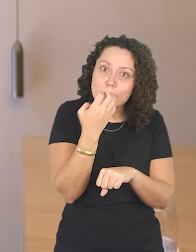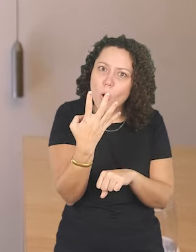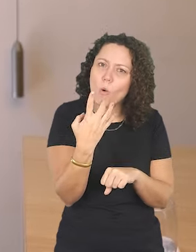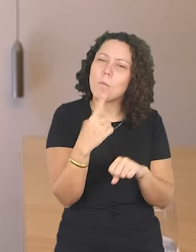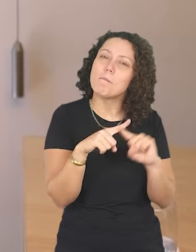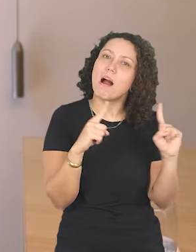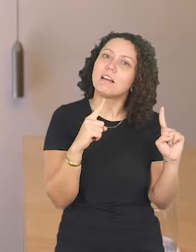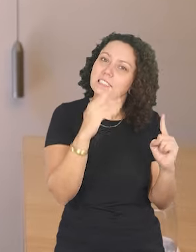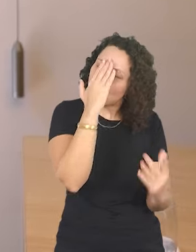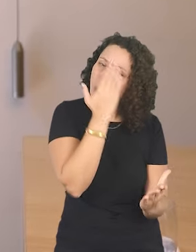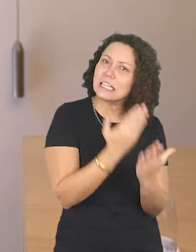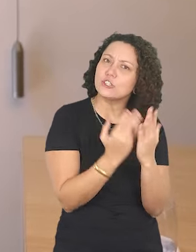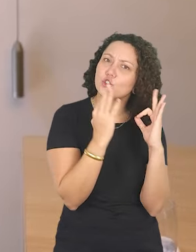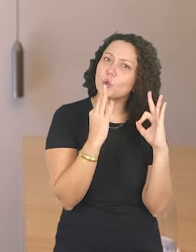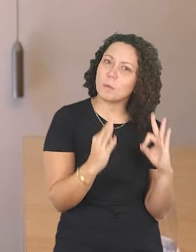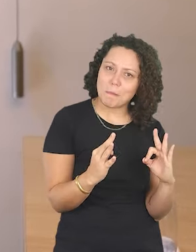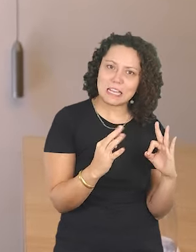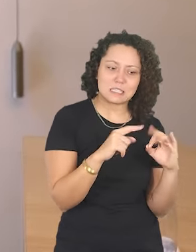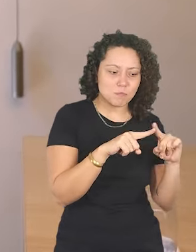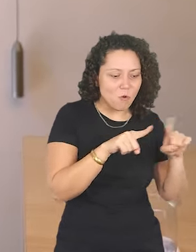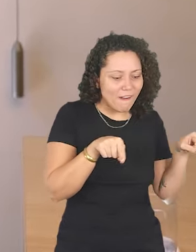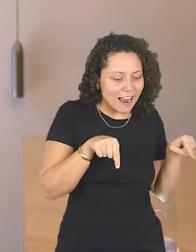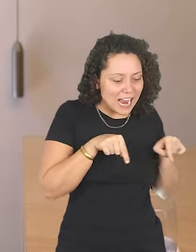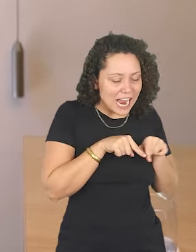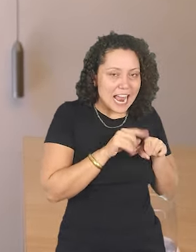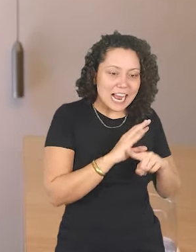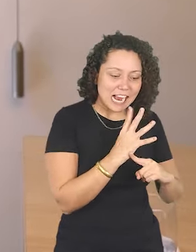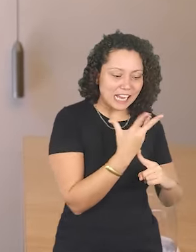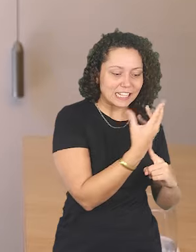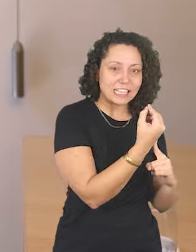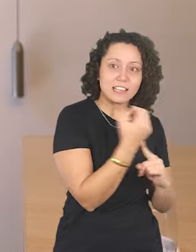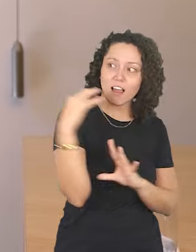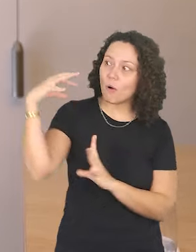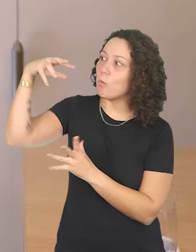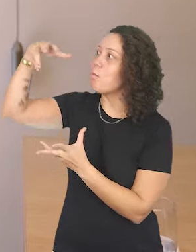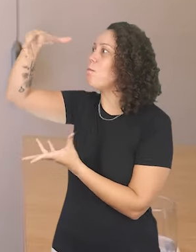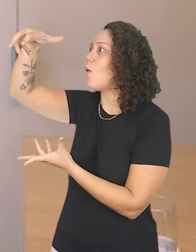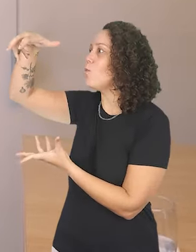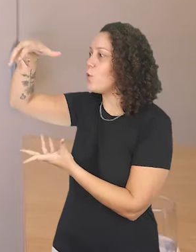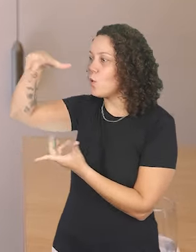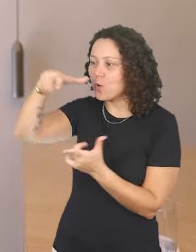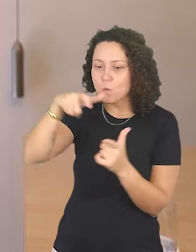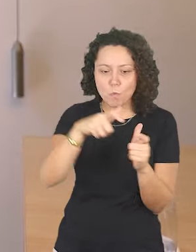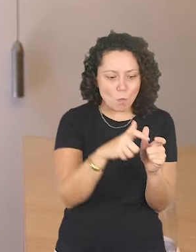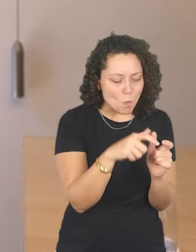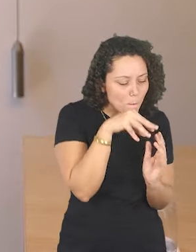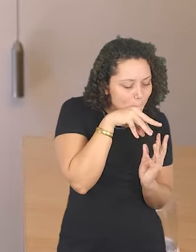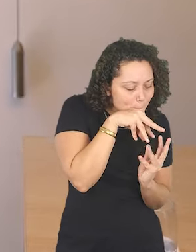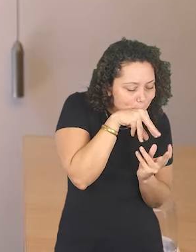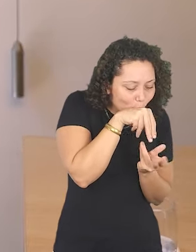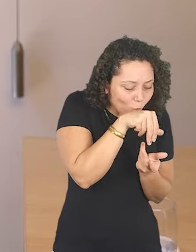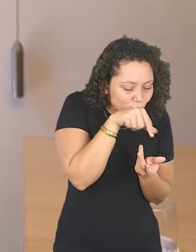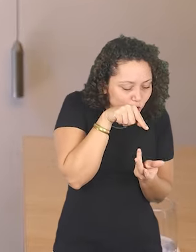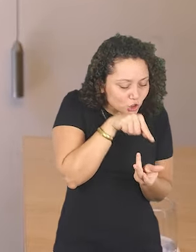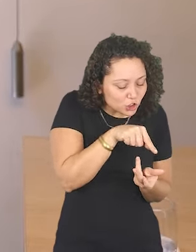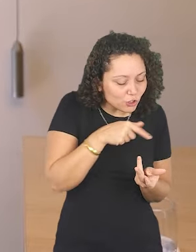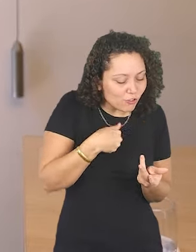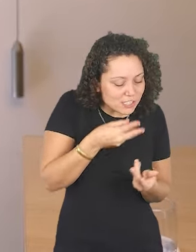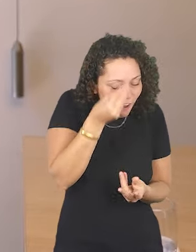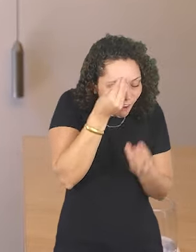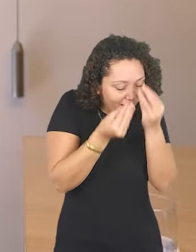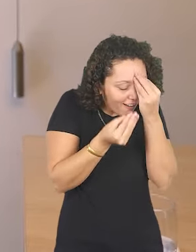mas eu acho que a galeria de fato funciona como um microcosmo, ela vai te dar ali todas as